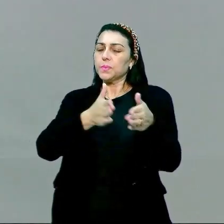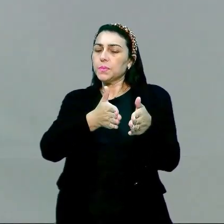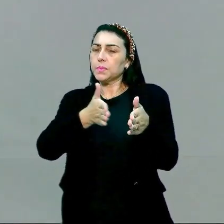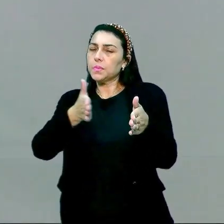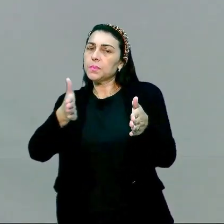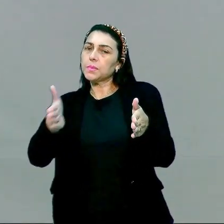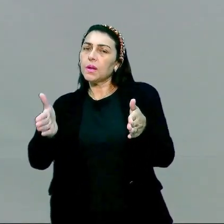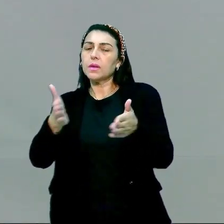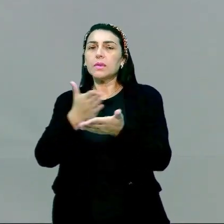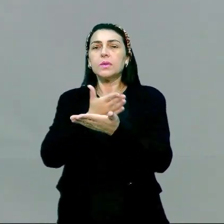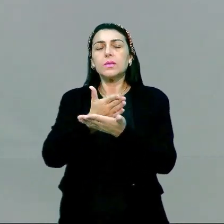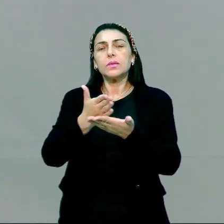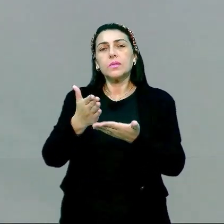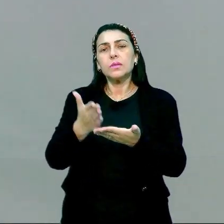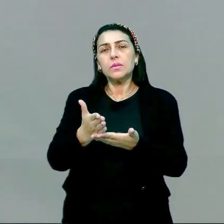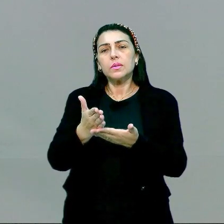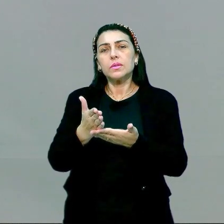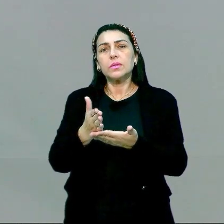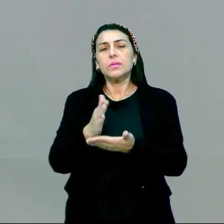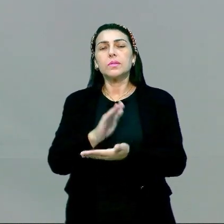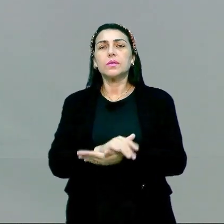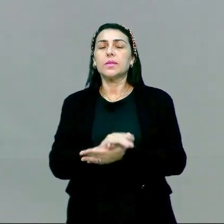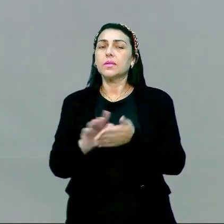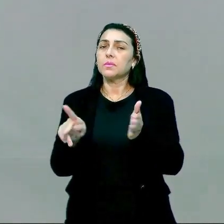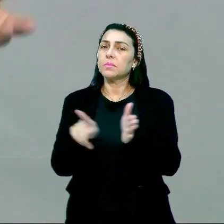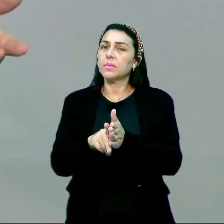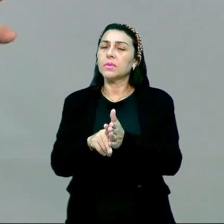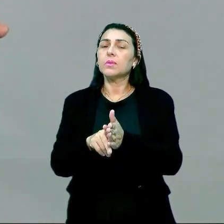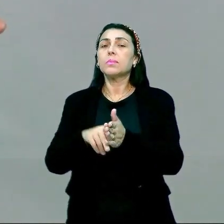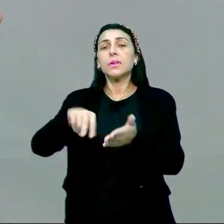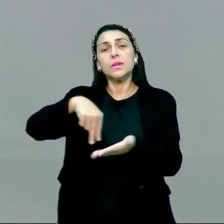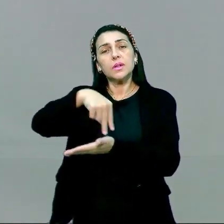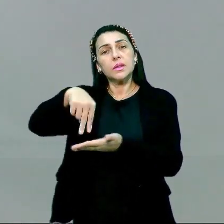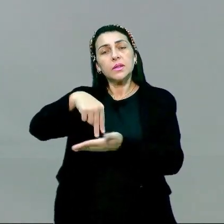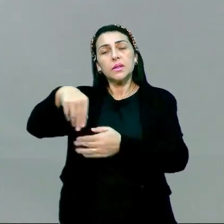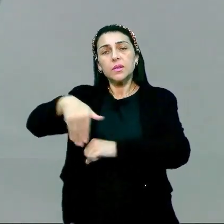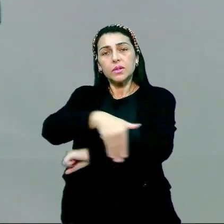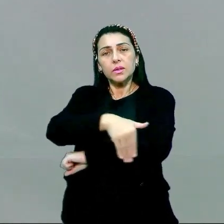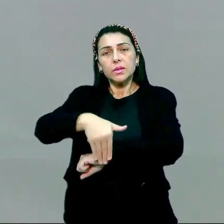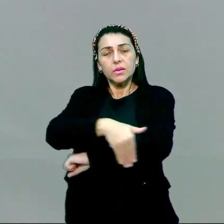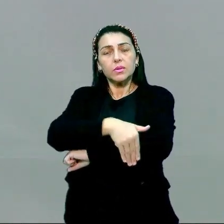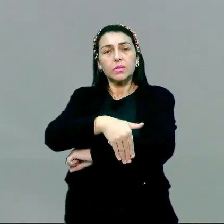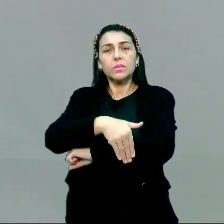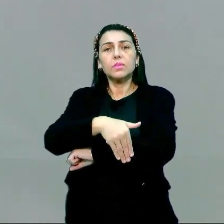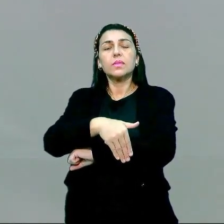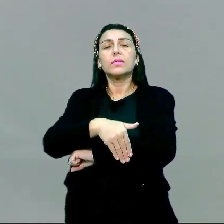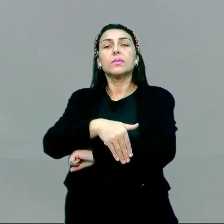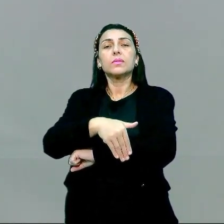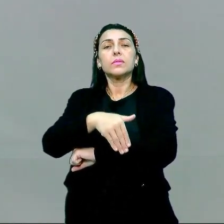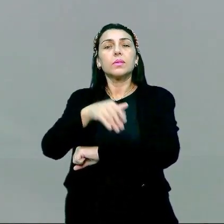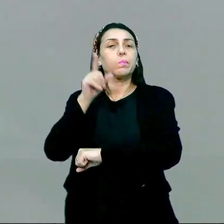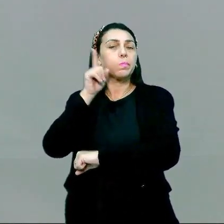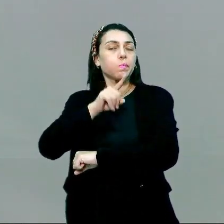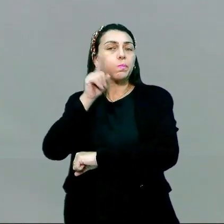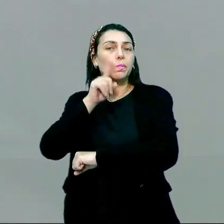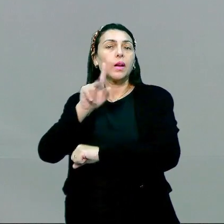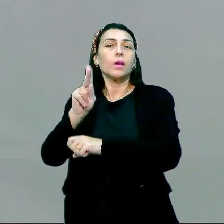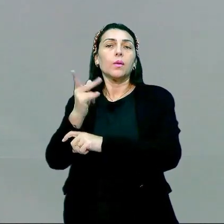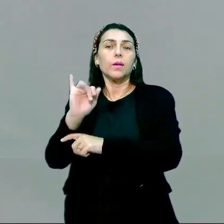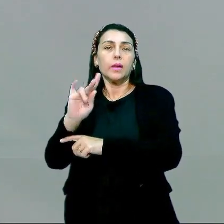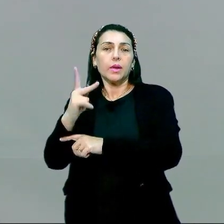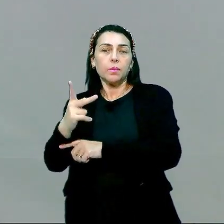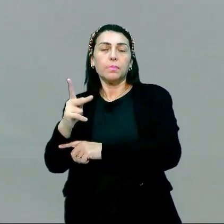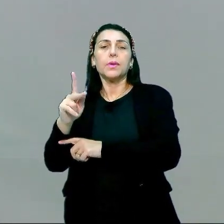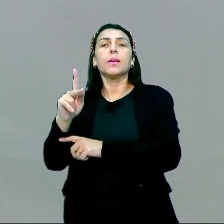né? Ele iniciou como as próprias danças de rua, né? Nos Estados Unidos é o street, é o hip-hop, é o